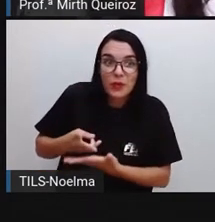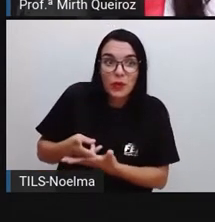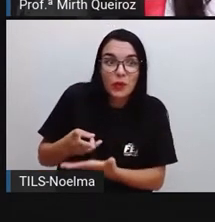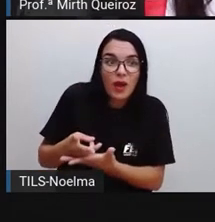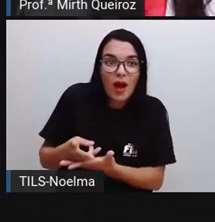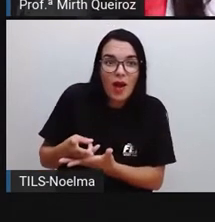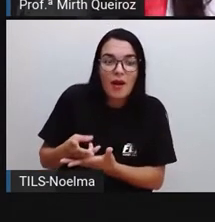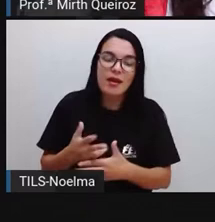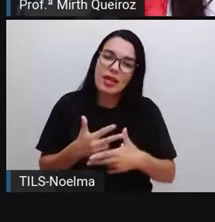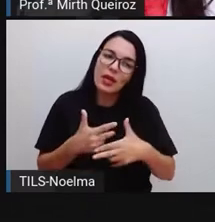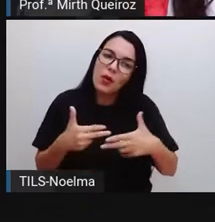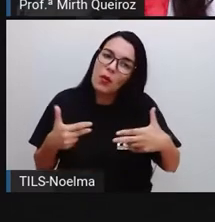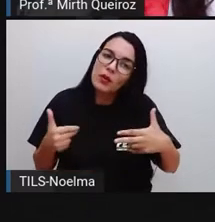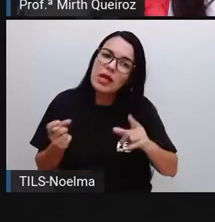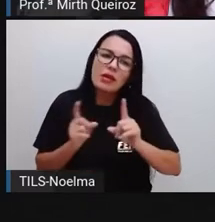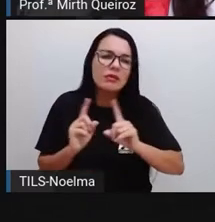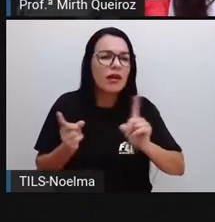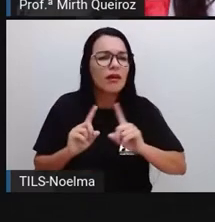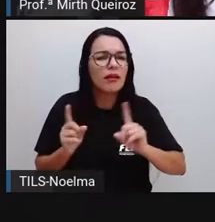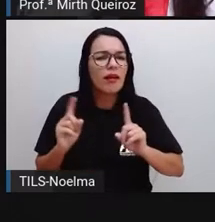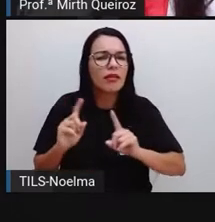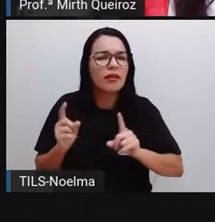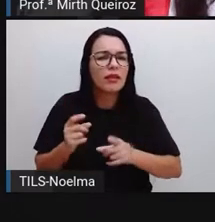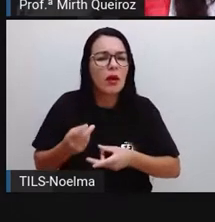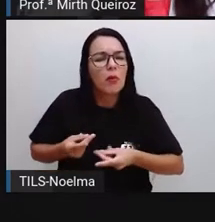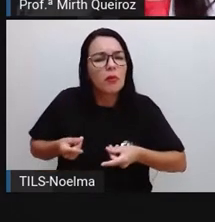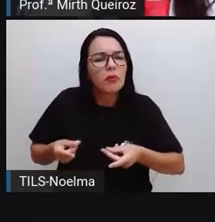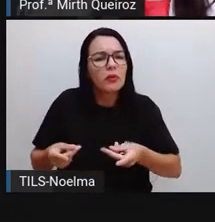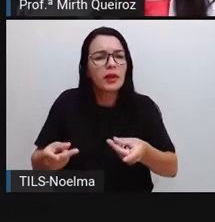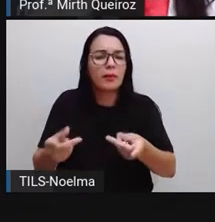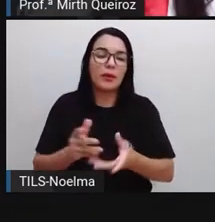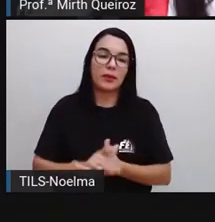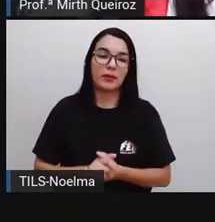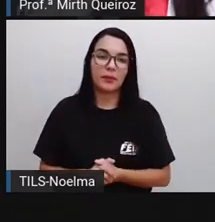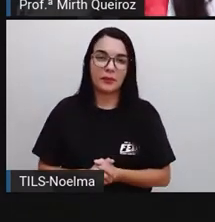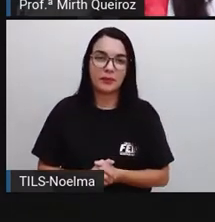E aí, vocês sabem o que é isso? O que são bens?